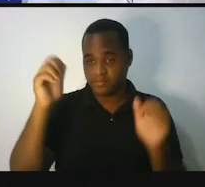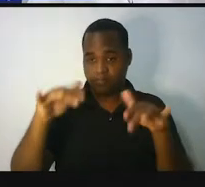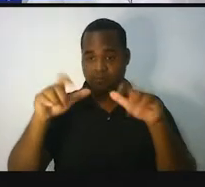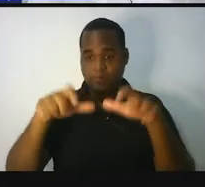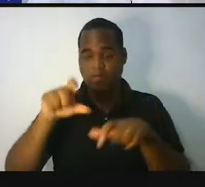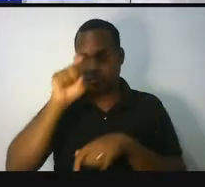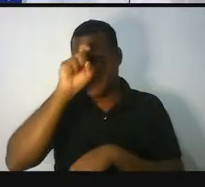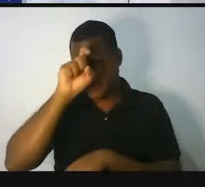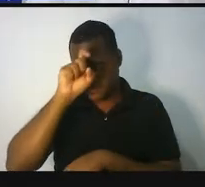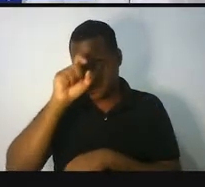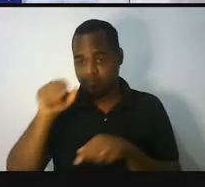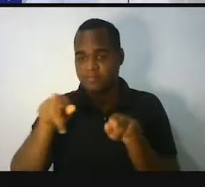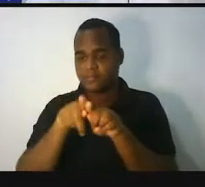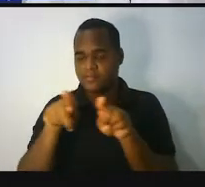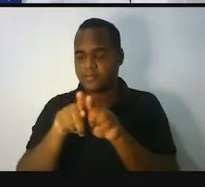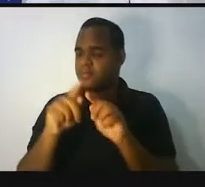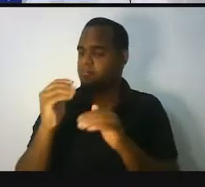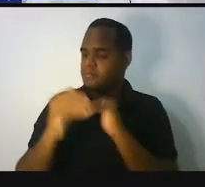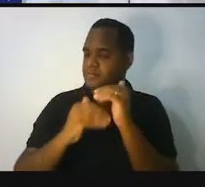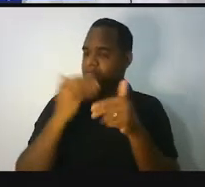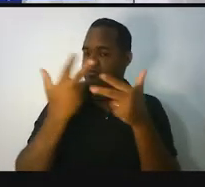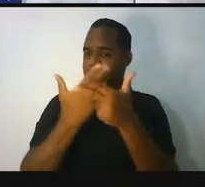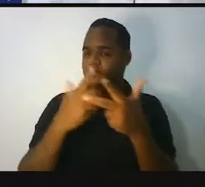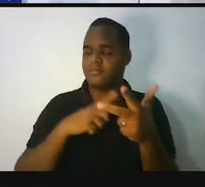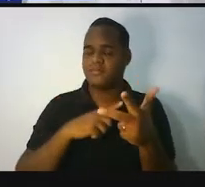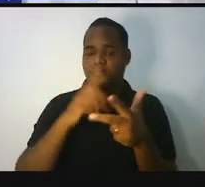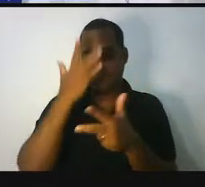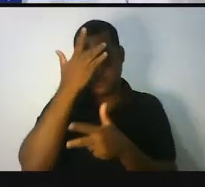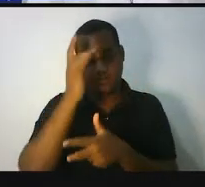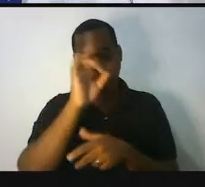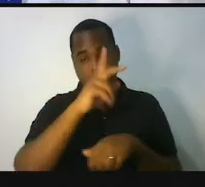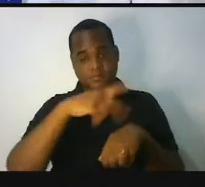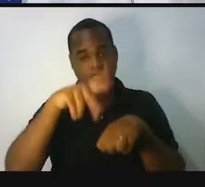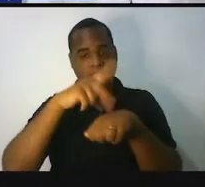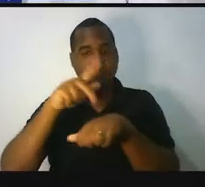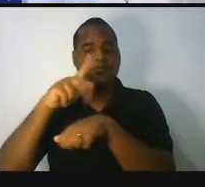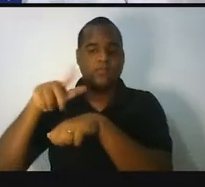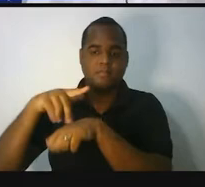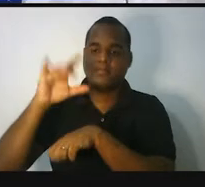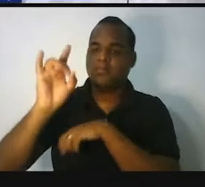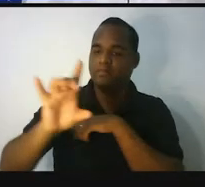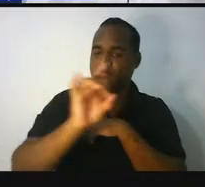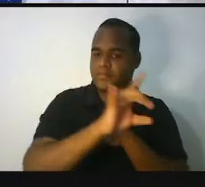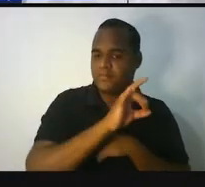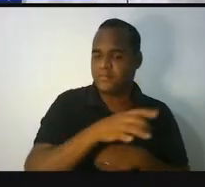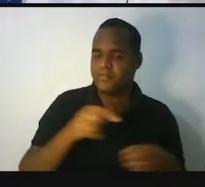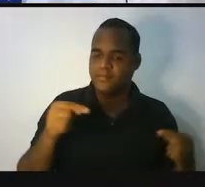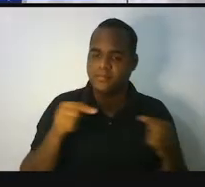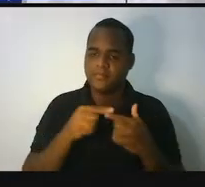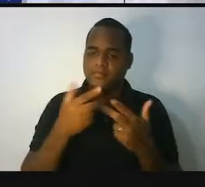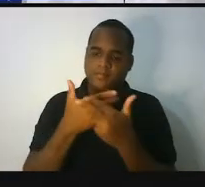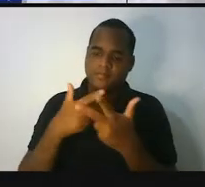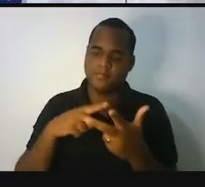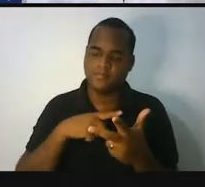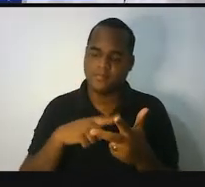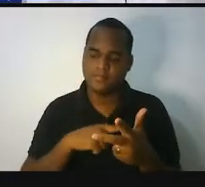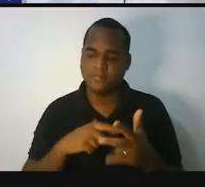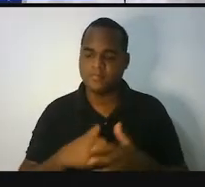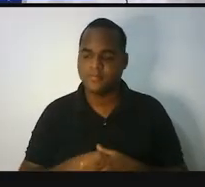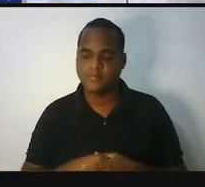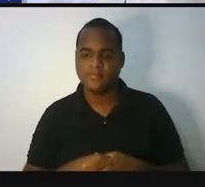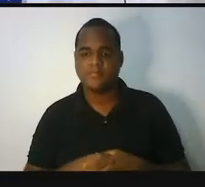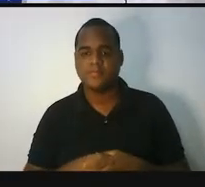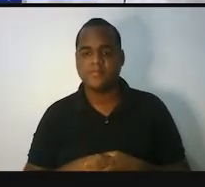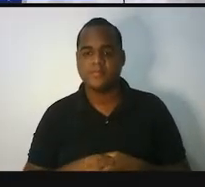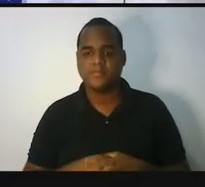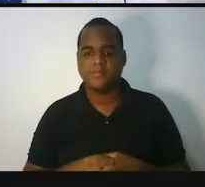no Egito e assim vai para cada um desses países, tá bom? Só lembrando, né, que